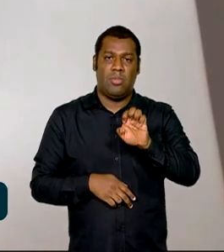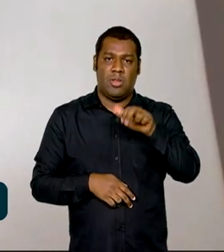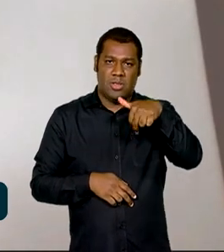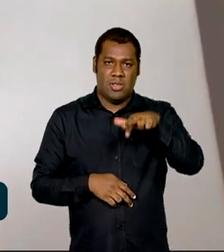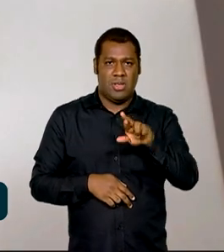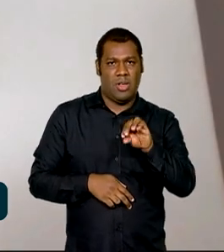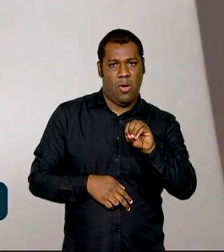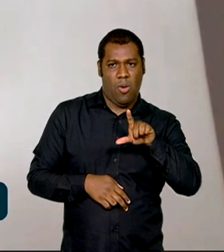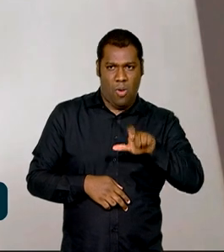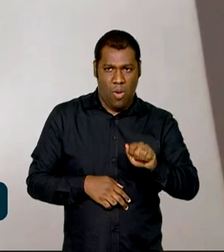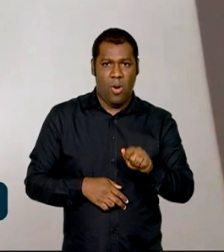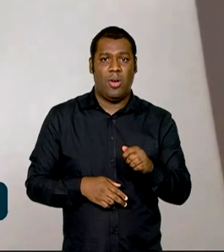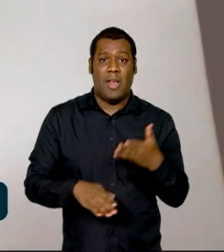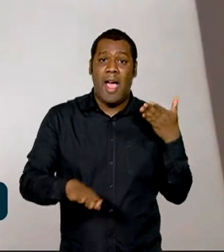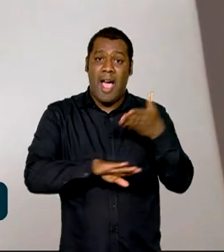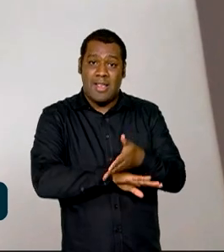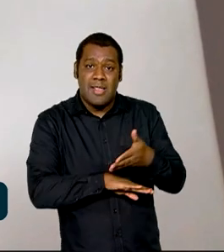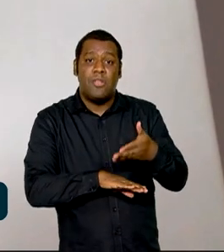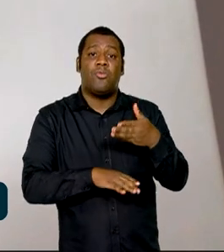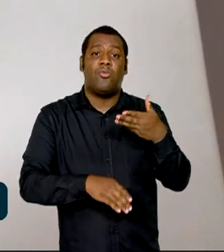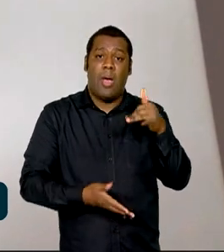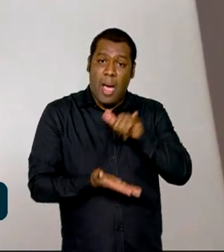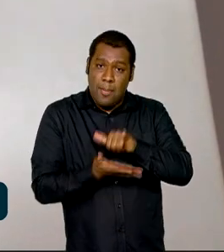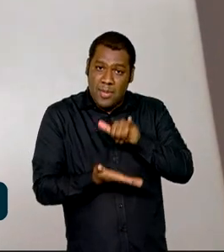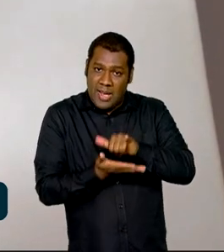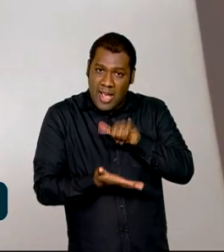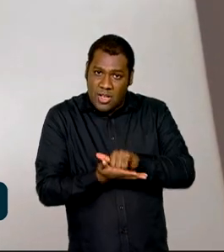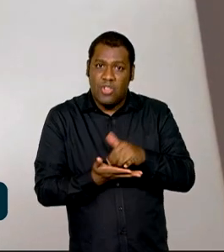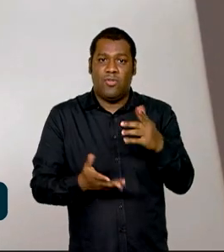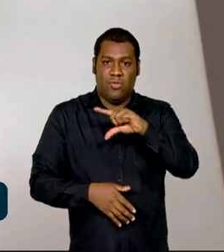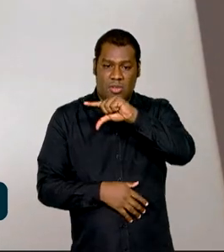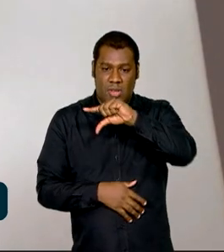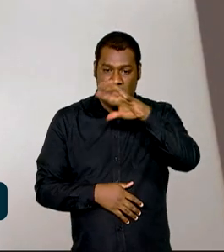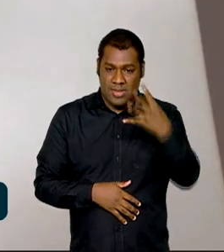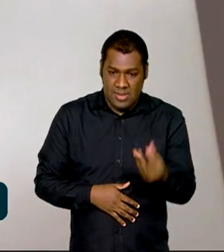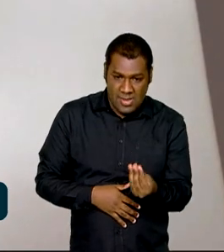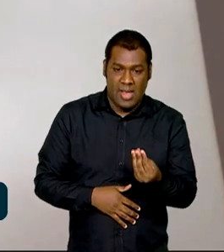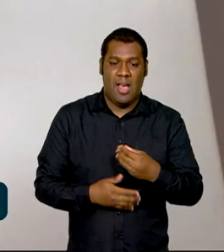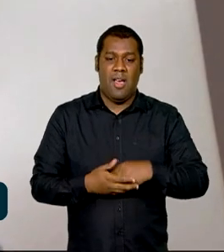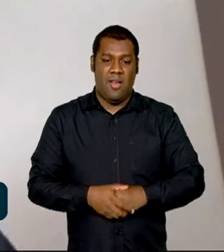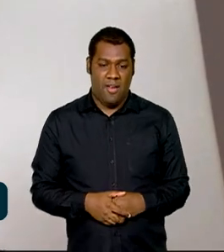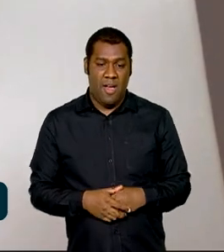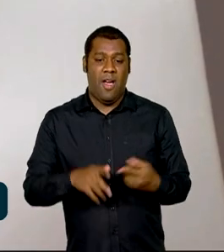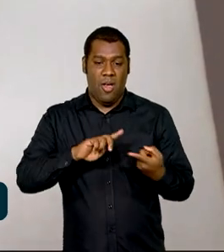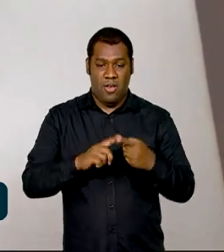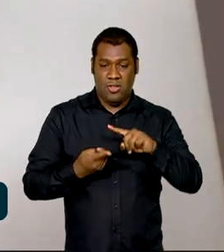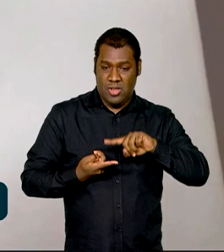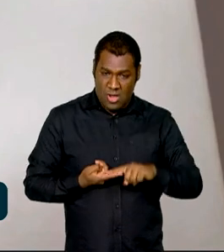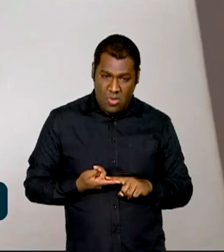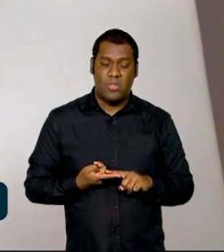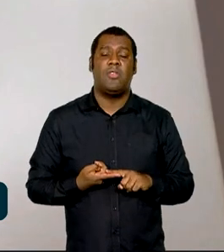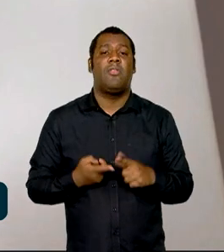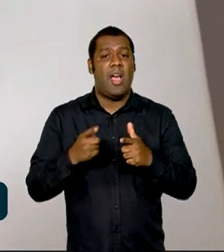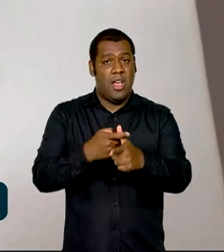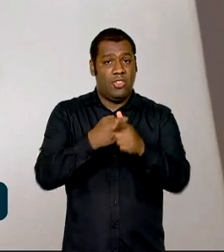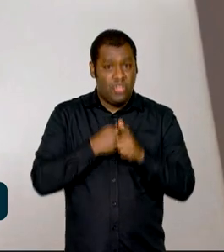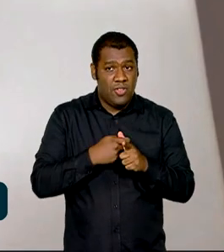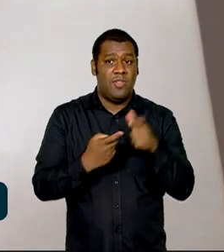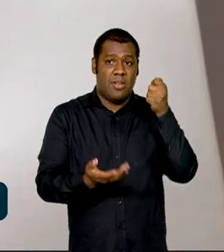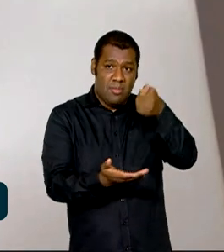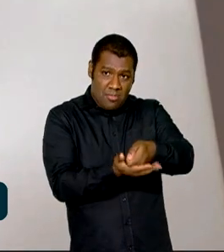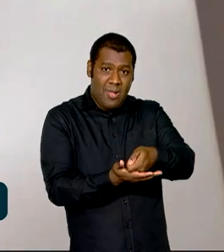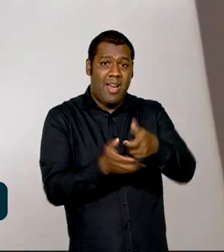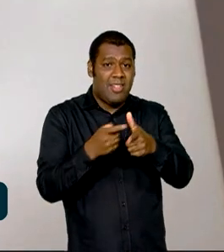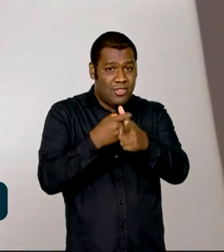aplicativo ou no site lá do Serasa, ali em Panome, que é uma plataforma de renegociação, também que o brasileiro conhece. E dali ela